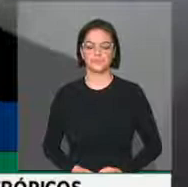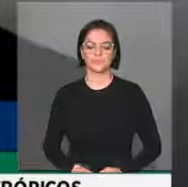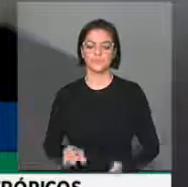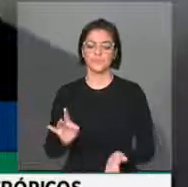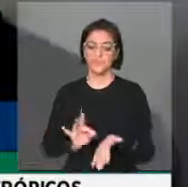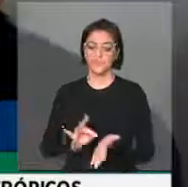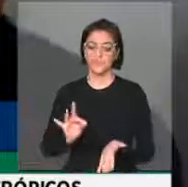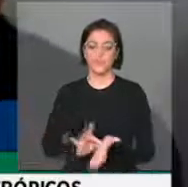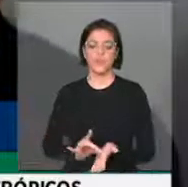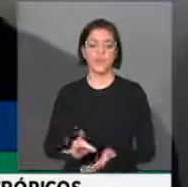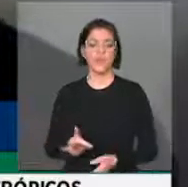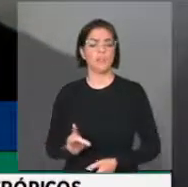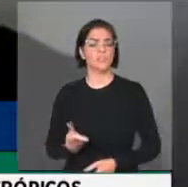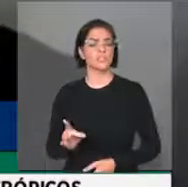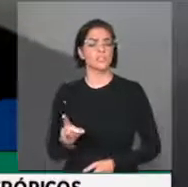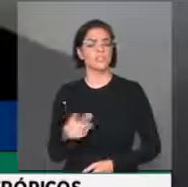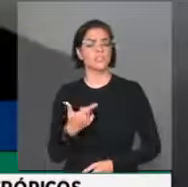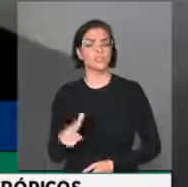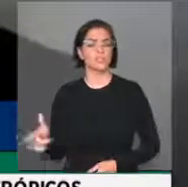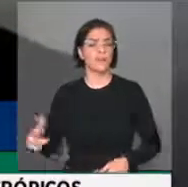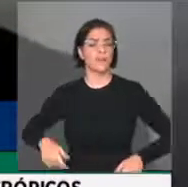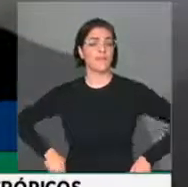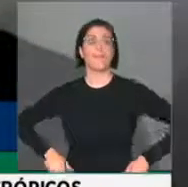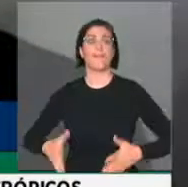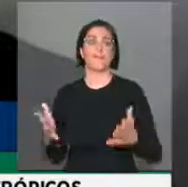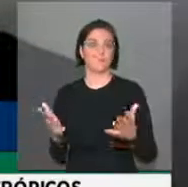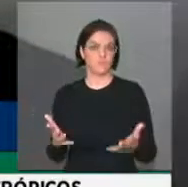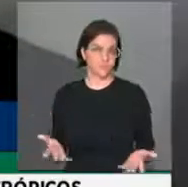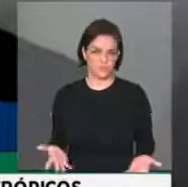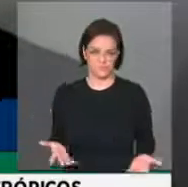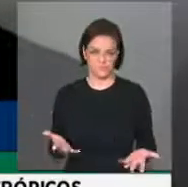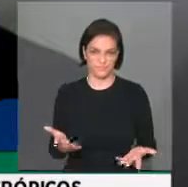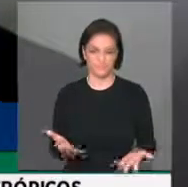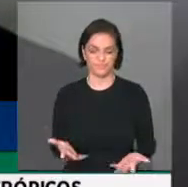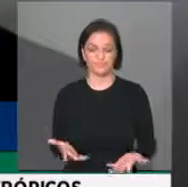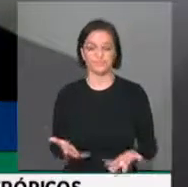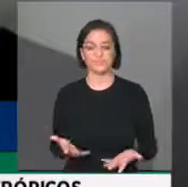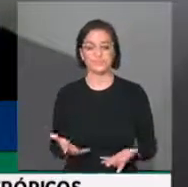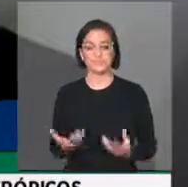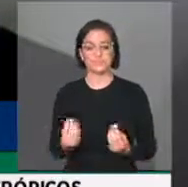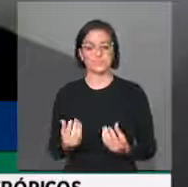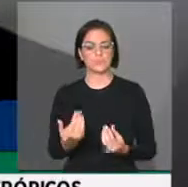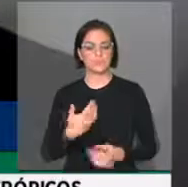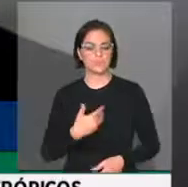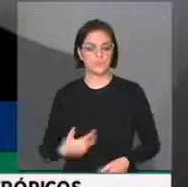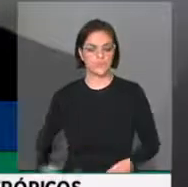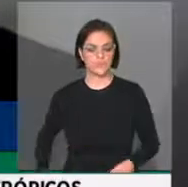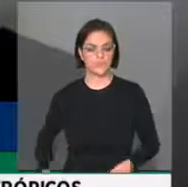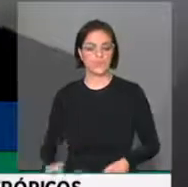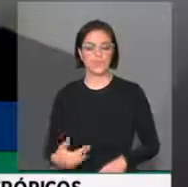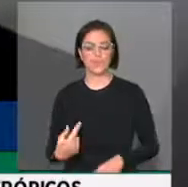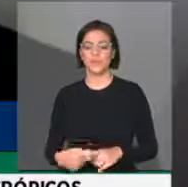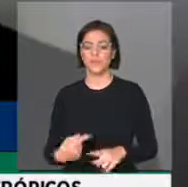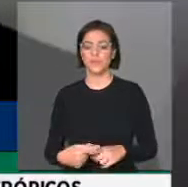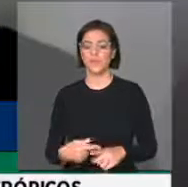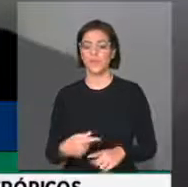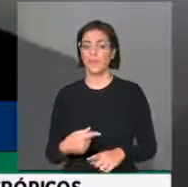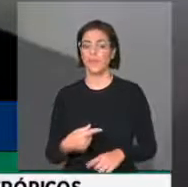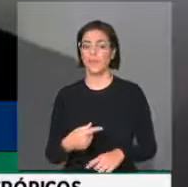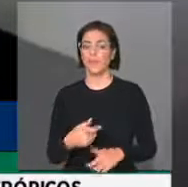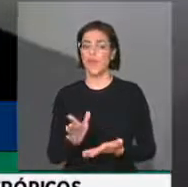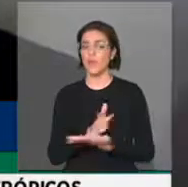ou com pequena ajuda de parte destas instituições, têm feito a missão